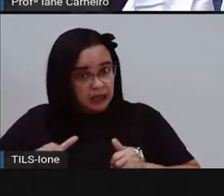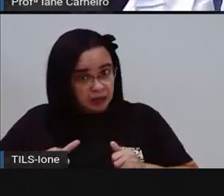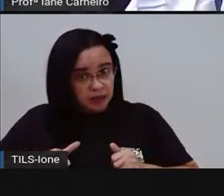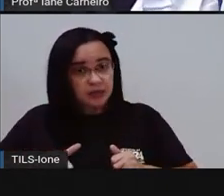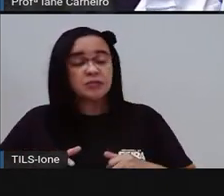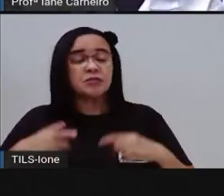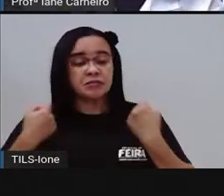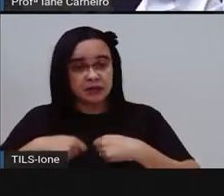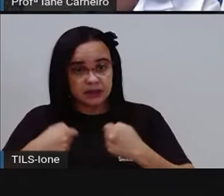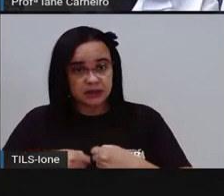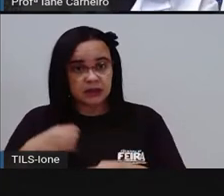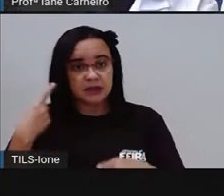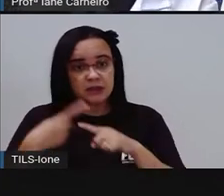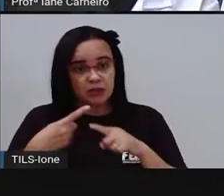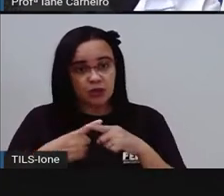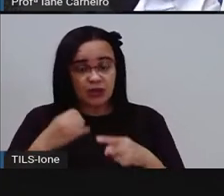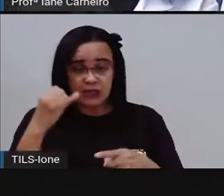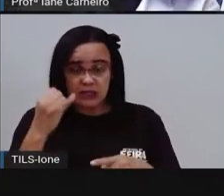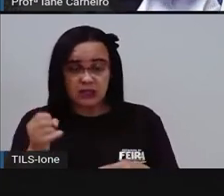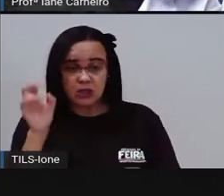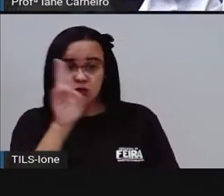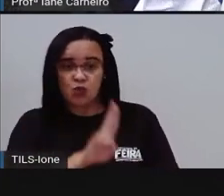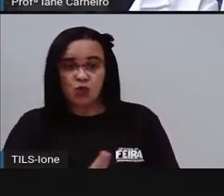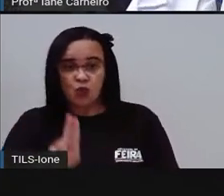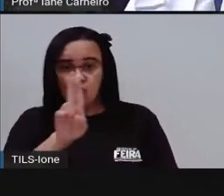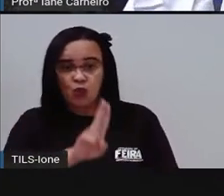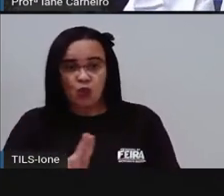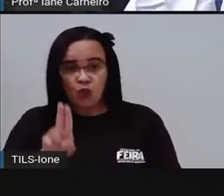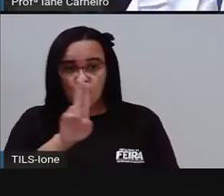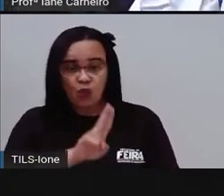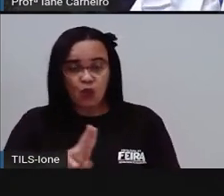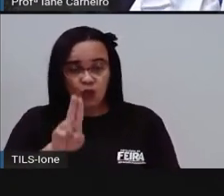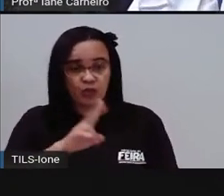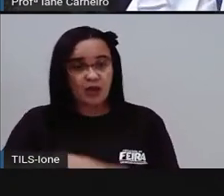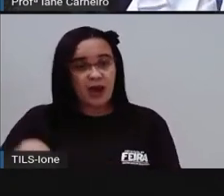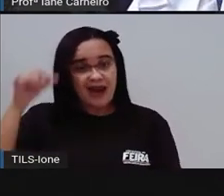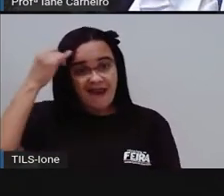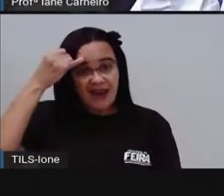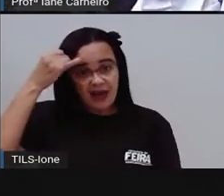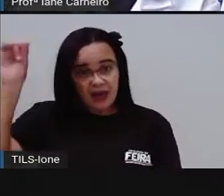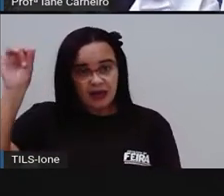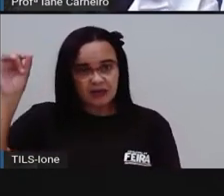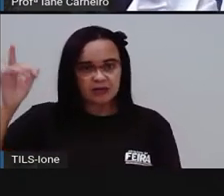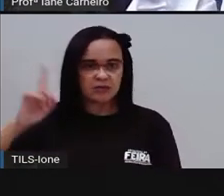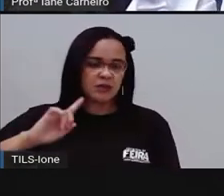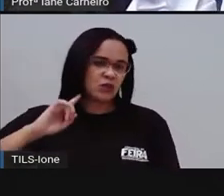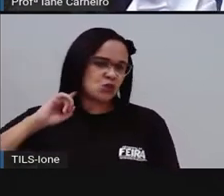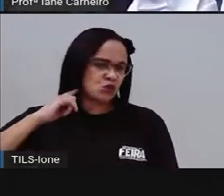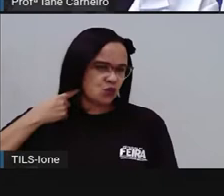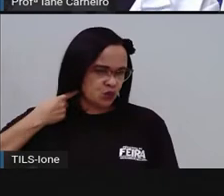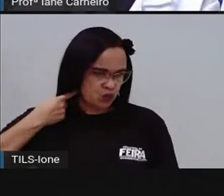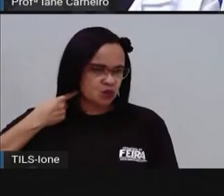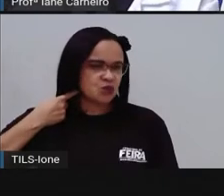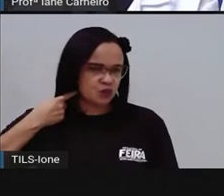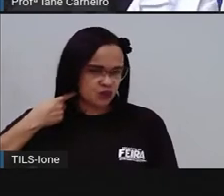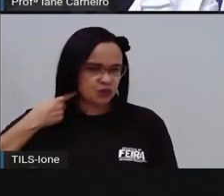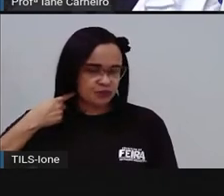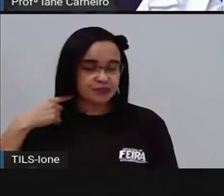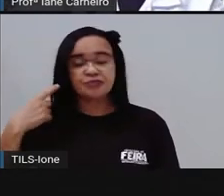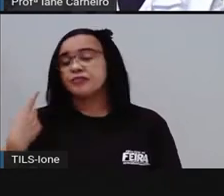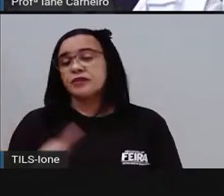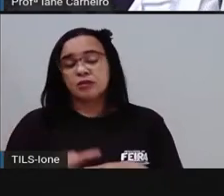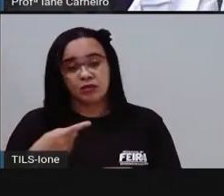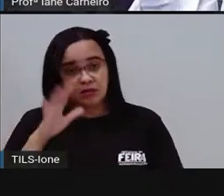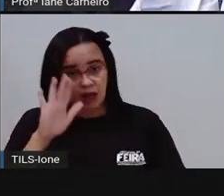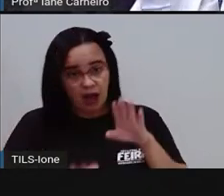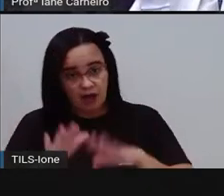fazer uso, né? Não levar sujeira para o seu corpo. Então, às vezes a mamãe, quando a criança é bem pequenininha, a mamãe usa o